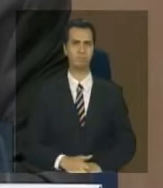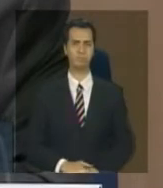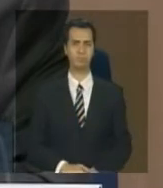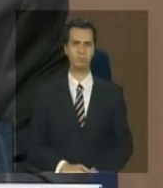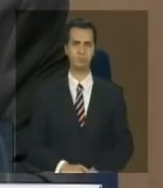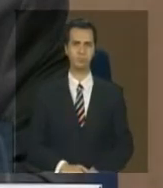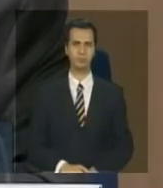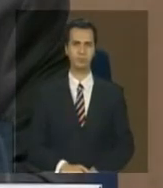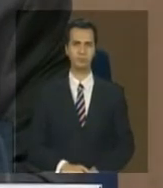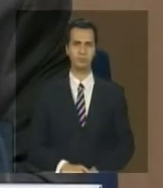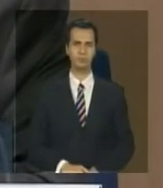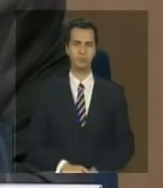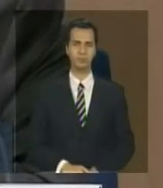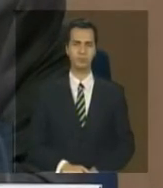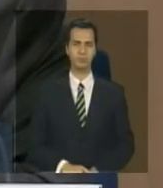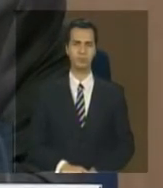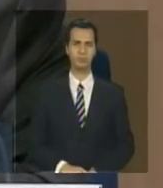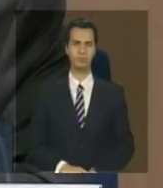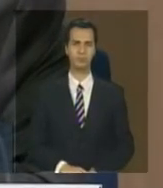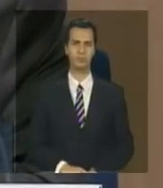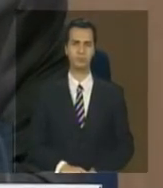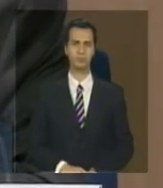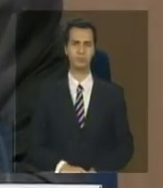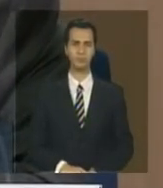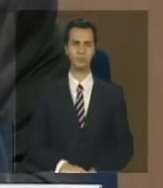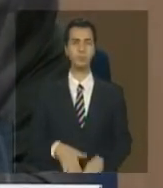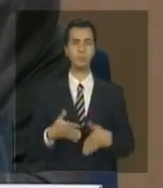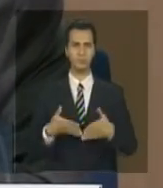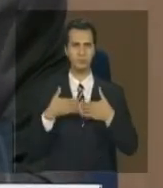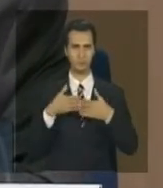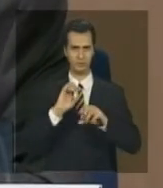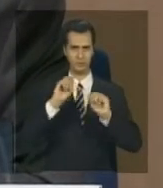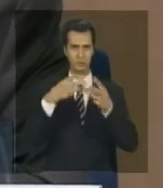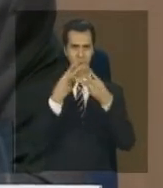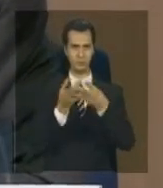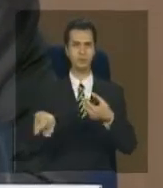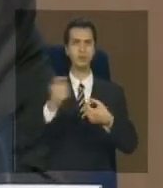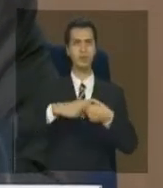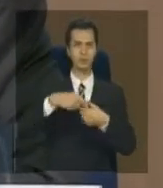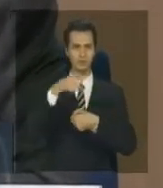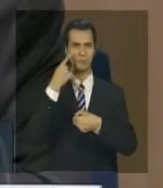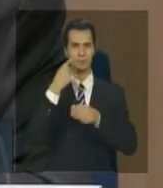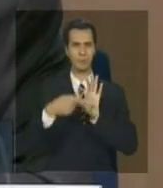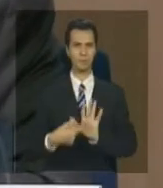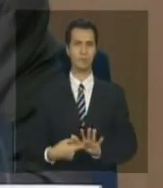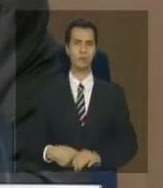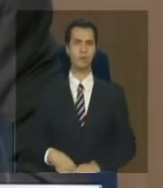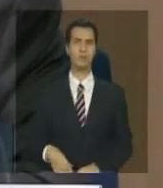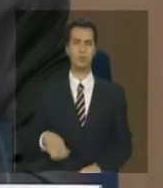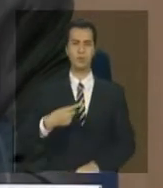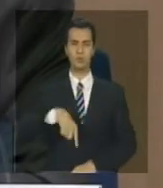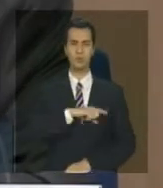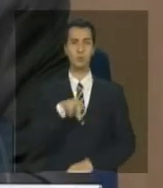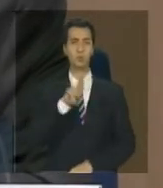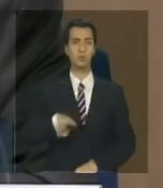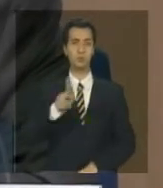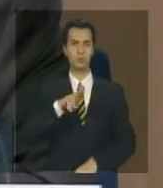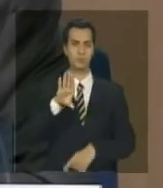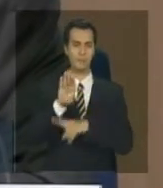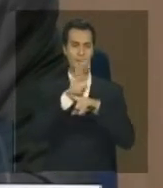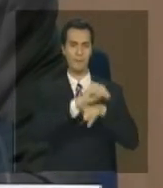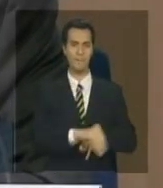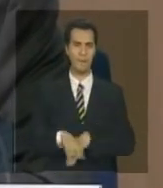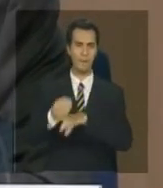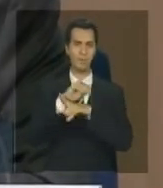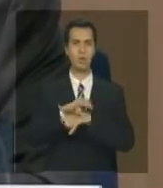Está bem? Não, pode voltar, desculpe. Então, nós utilizamos a imagem de Lansat, referente a 2009,